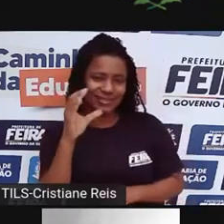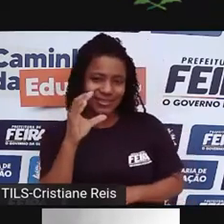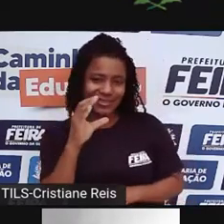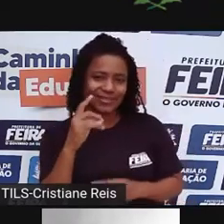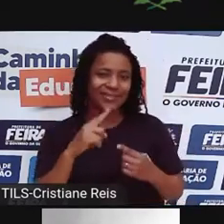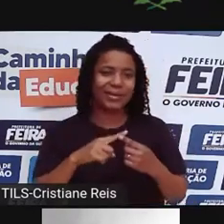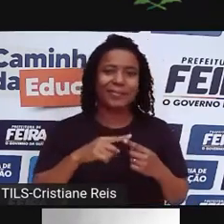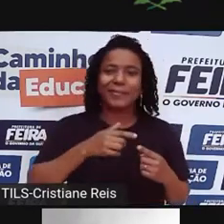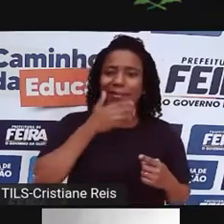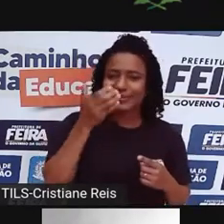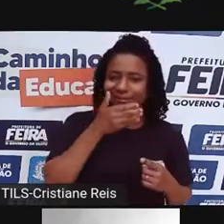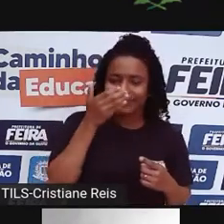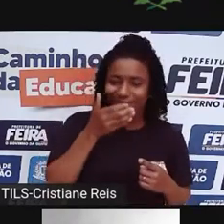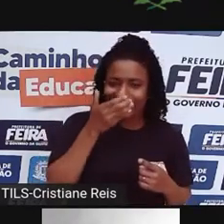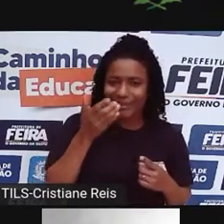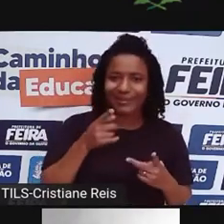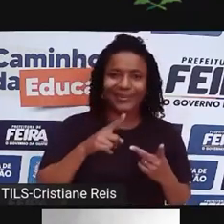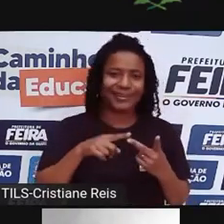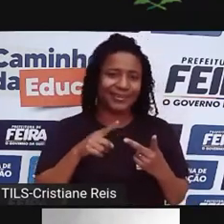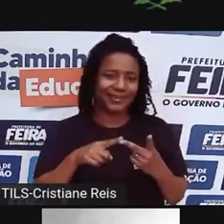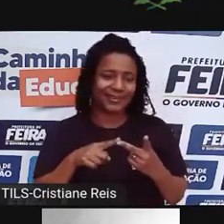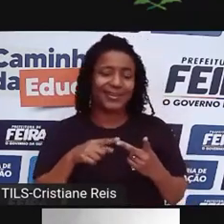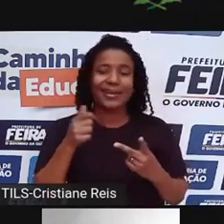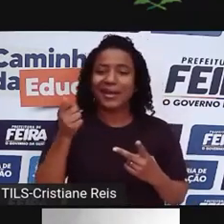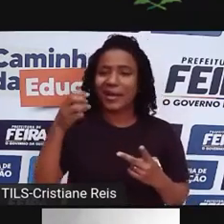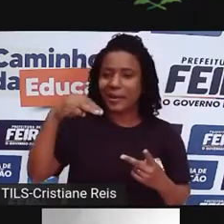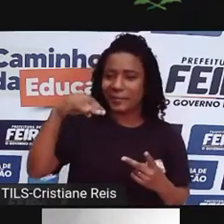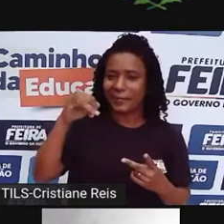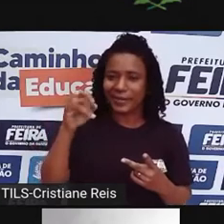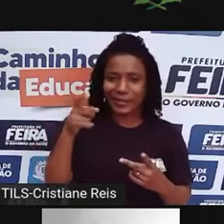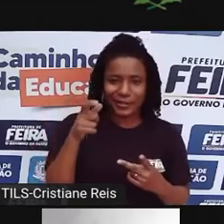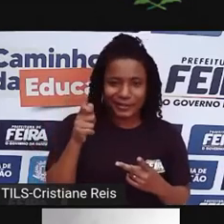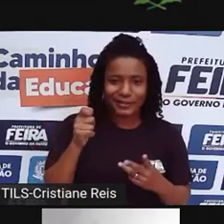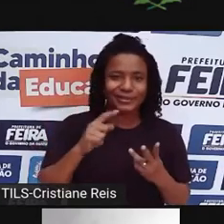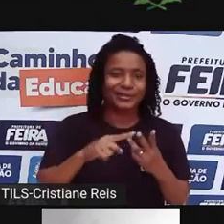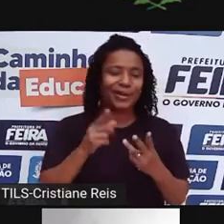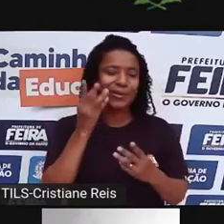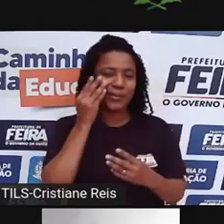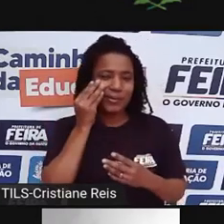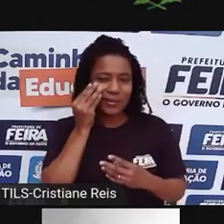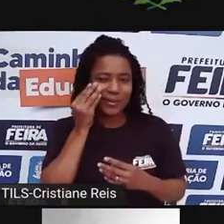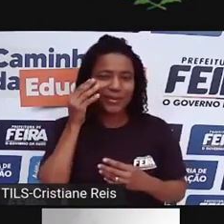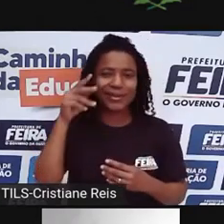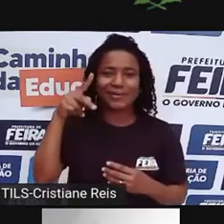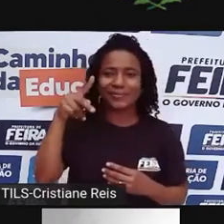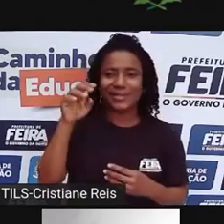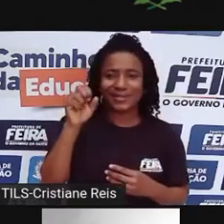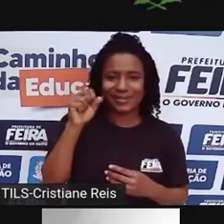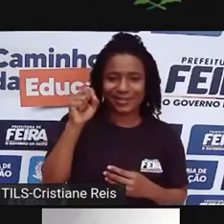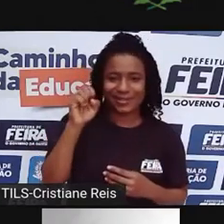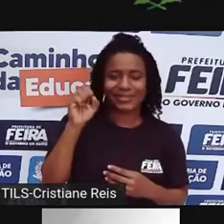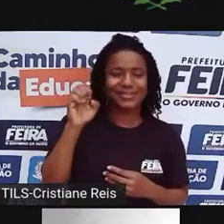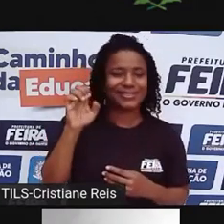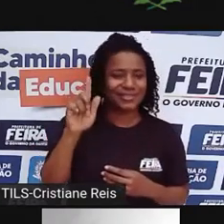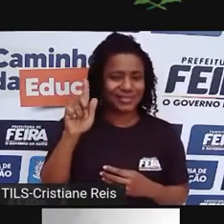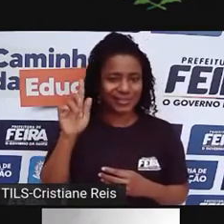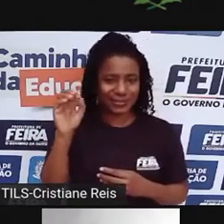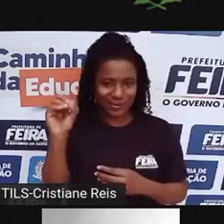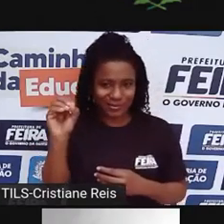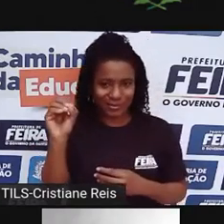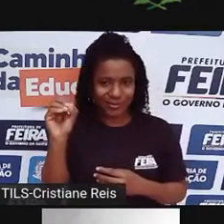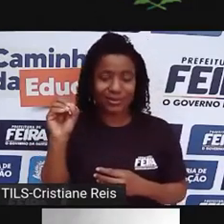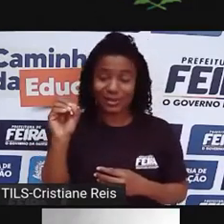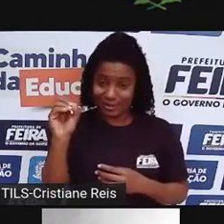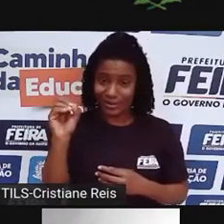vai trazer ameixa, pêssego, frutas que, pelo amor de Deus, quando a gente olha para a caatinga nossa aqui, para o nosso cerrado, não estão